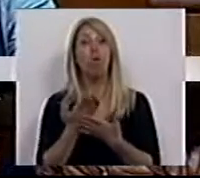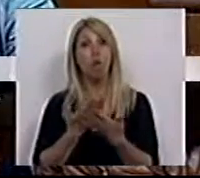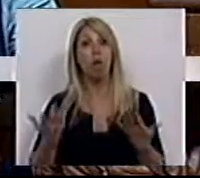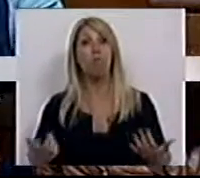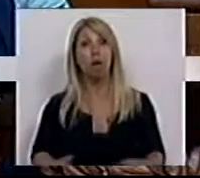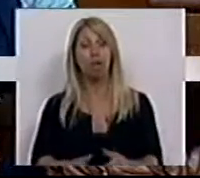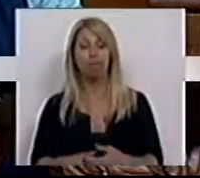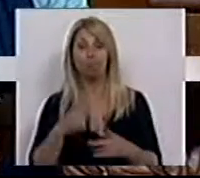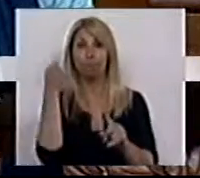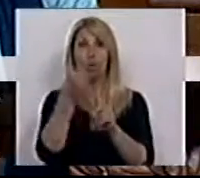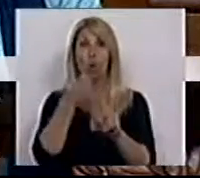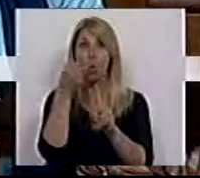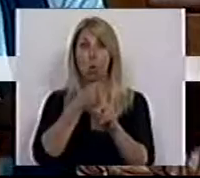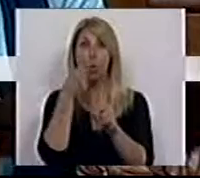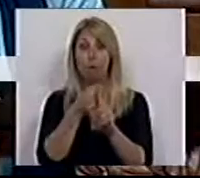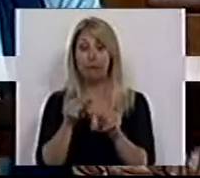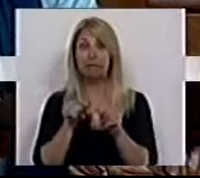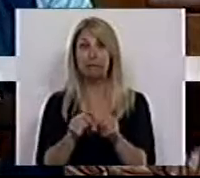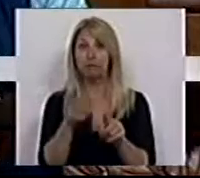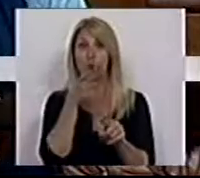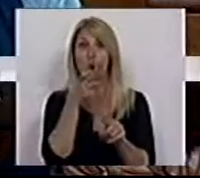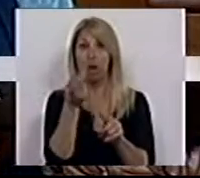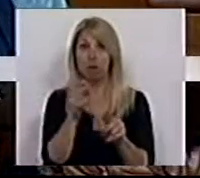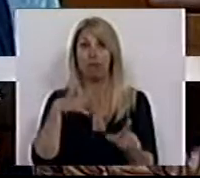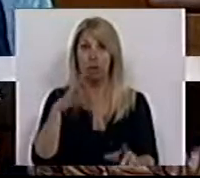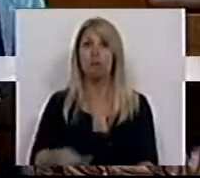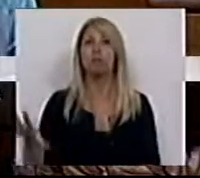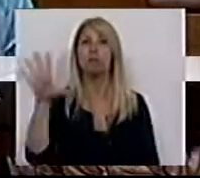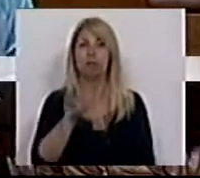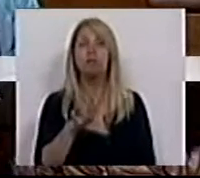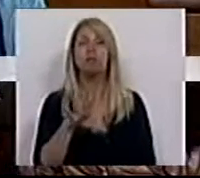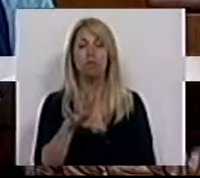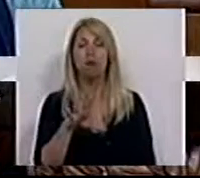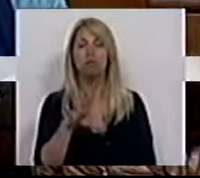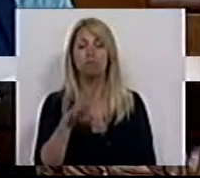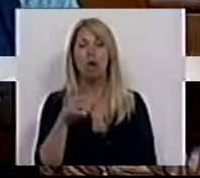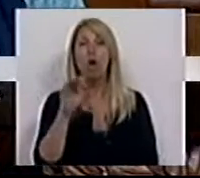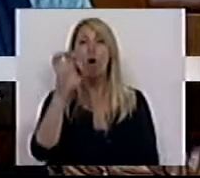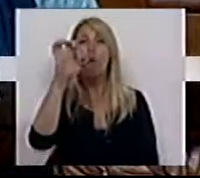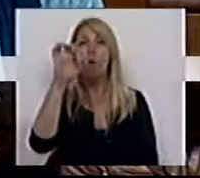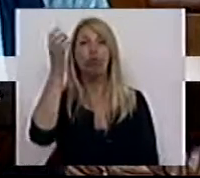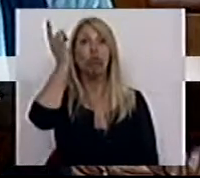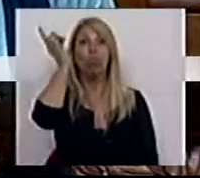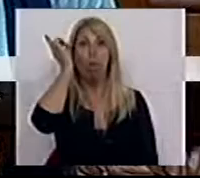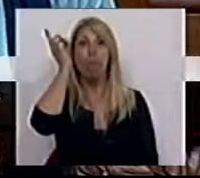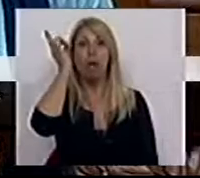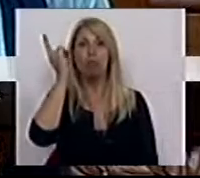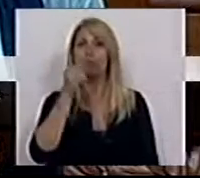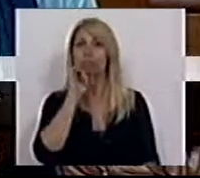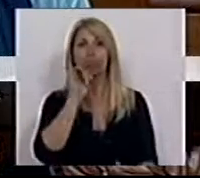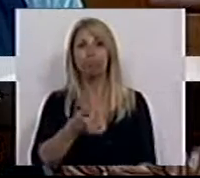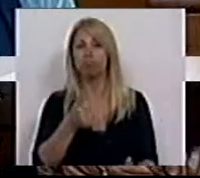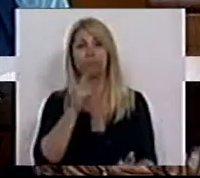combate a esta catástrofe nacional perderam a vida oito bombeiros no ano passado.